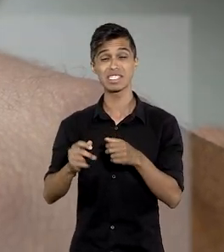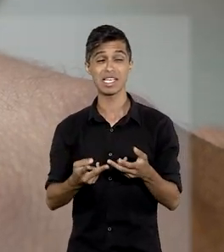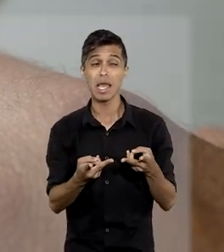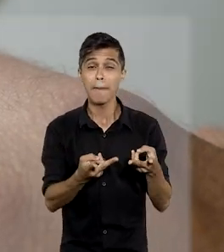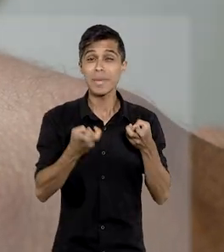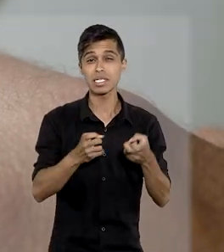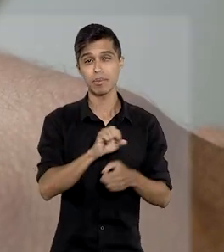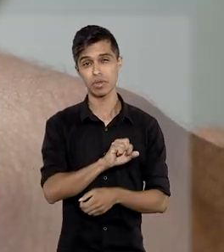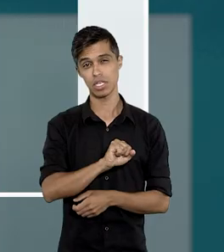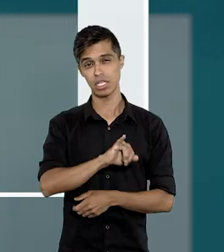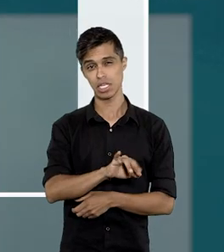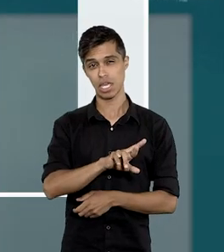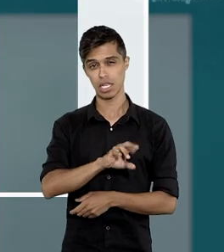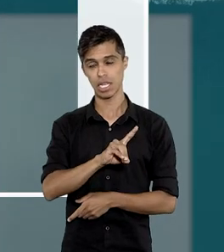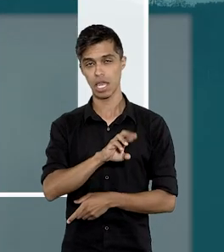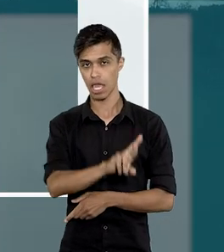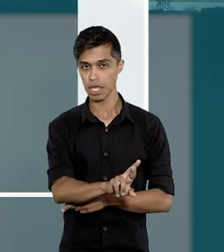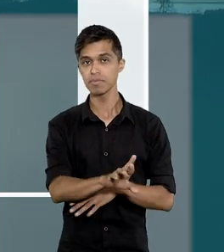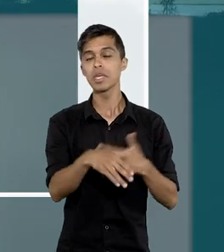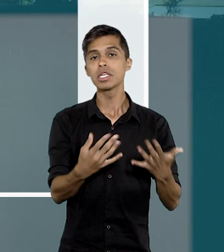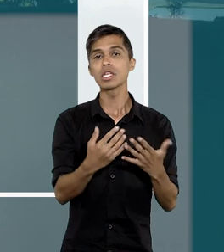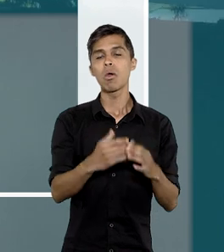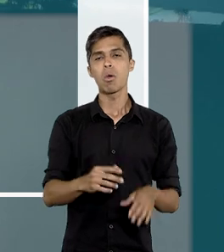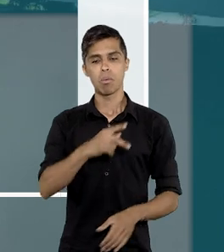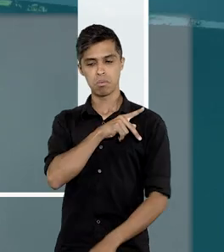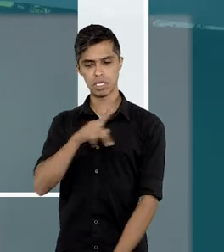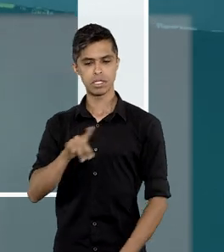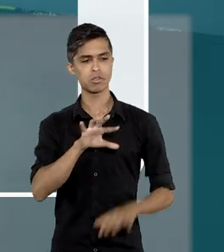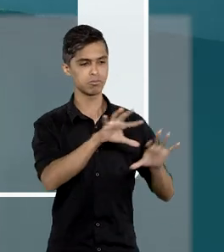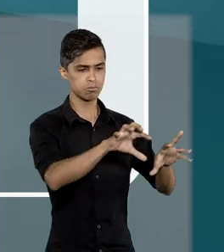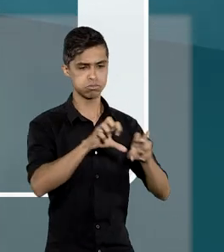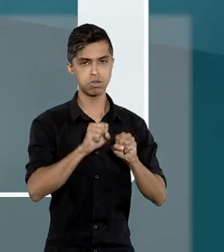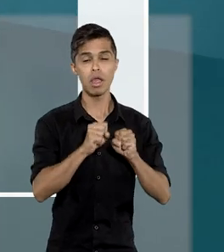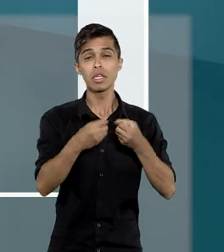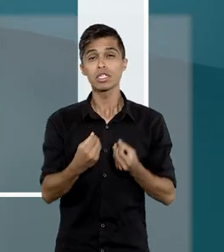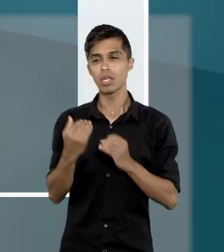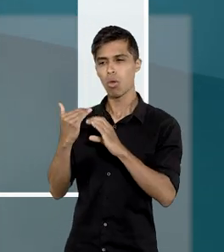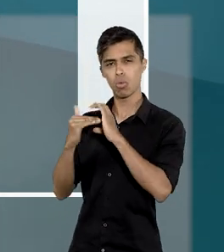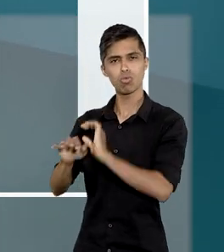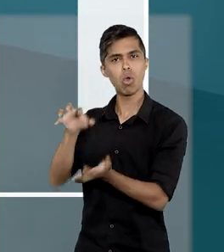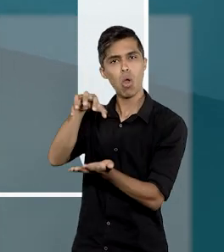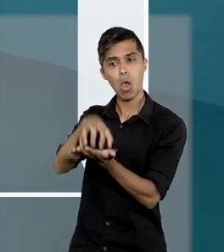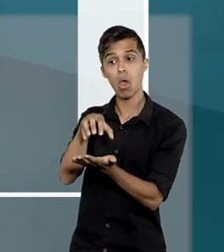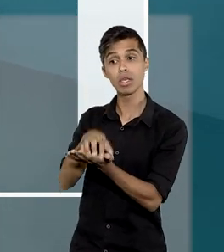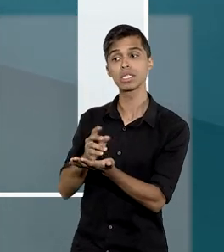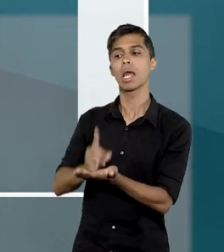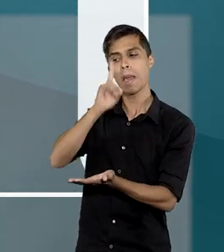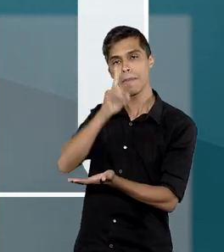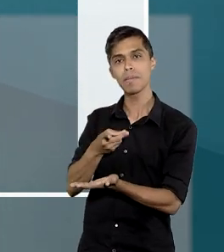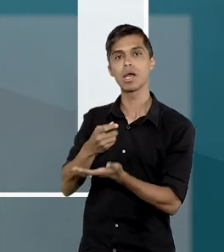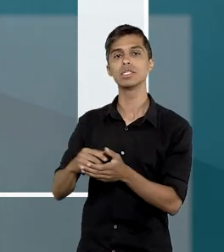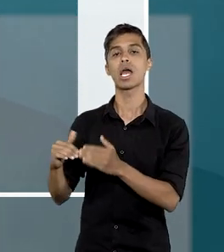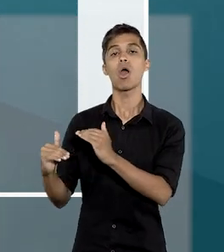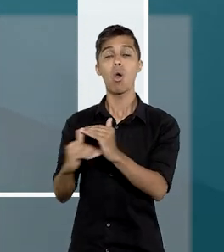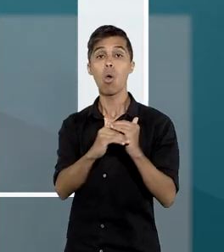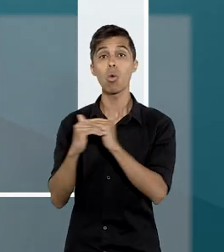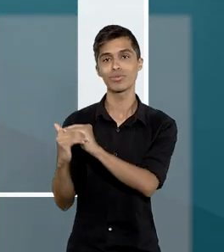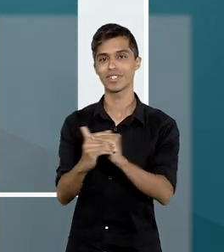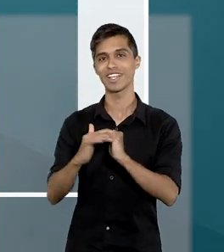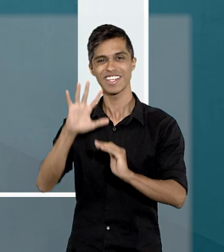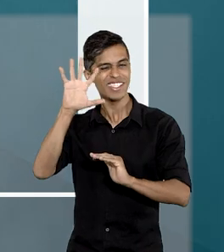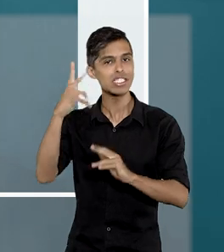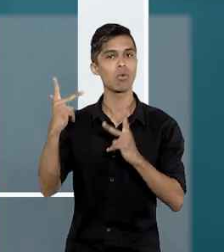a instauração do incidente, o presidente então encaminha os autos ao órgão responsável pela uniformização